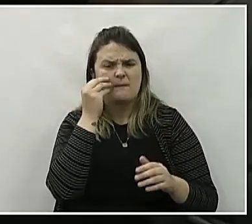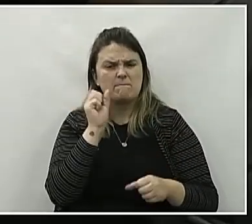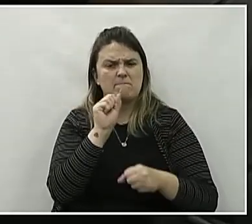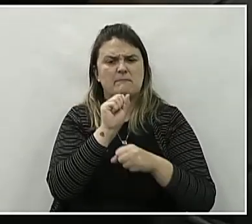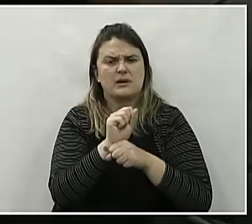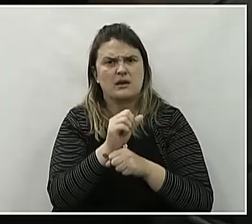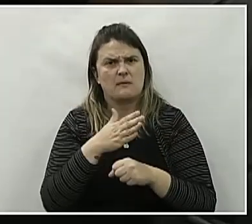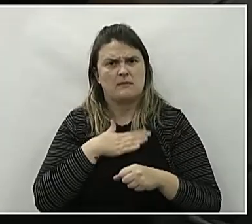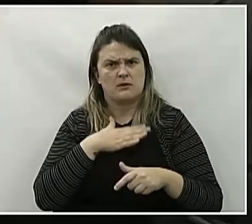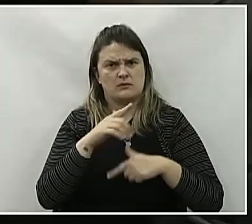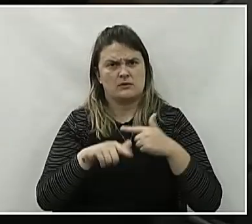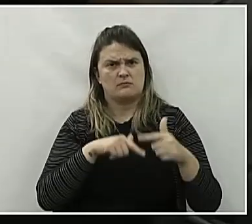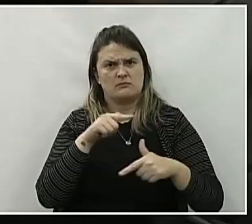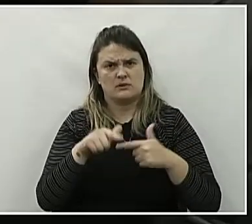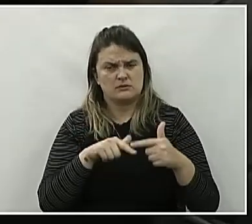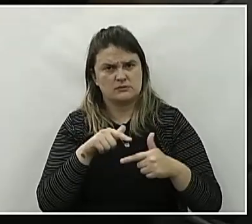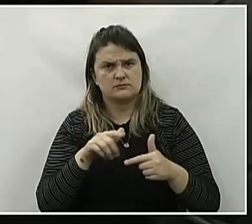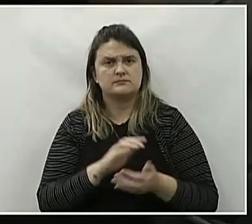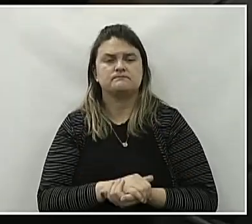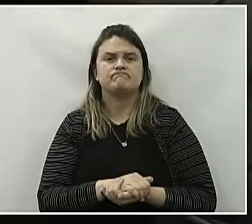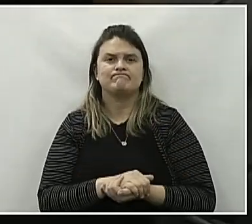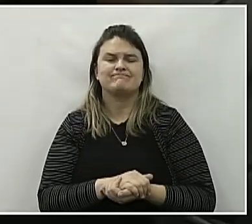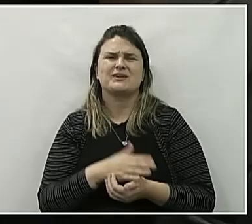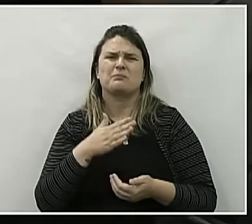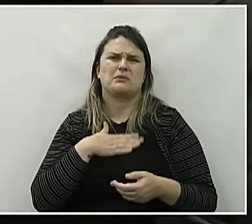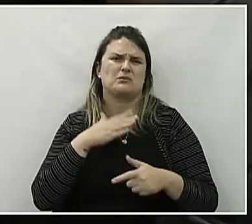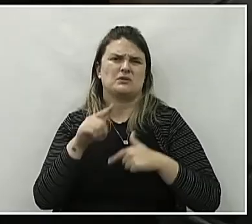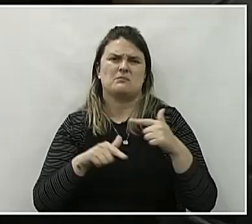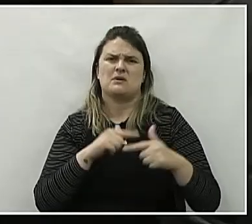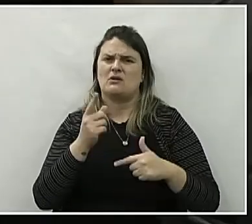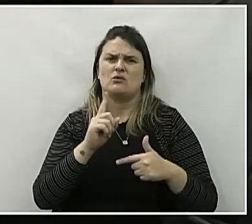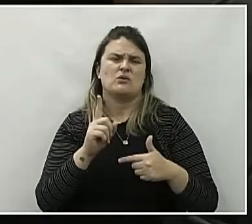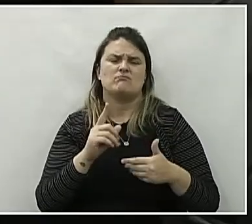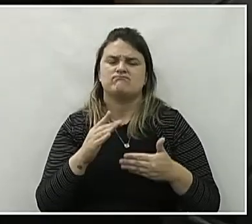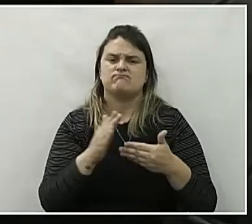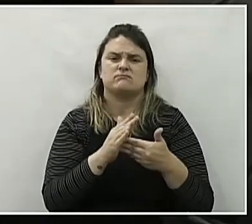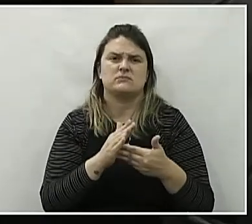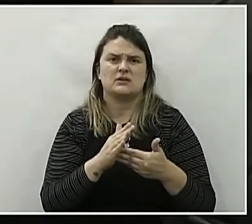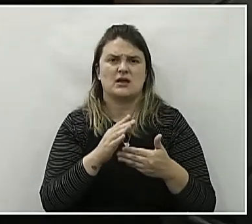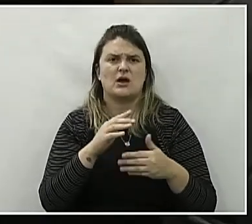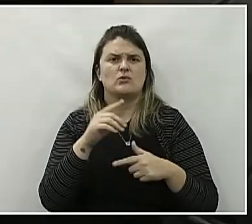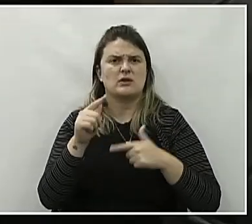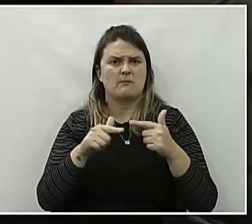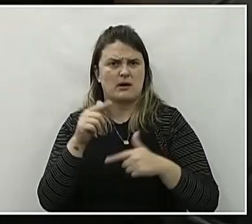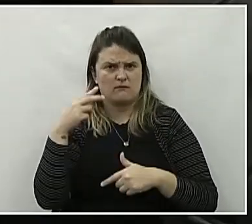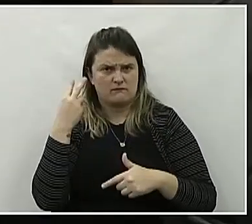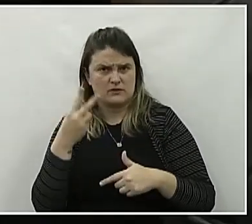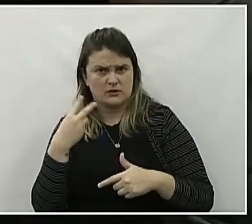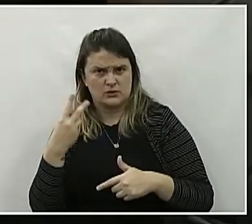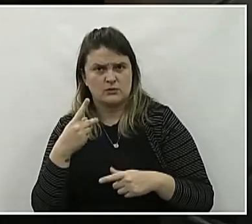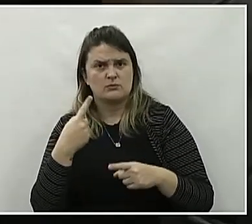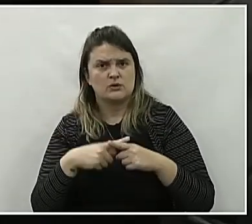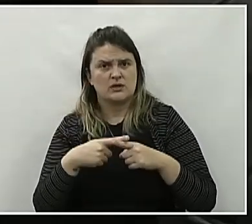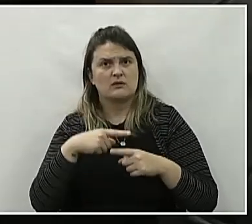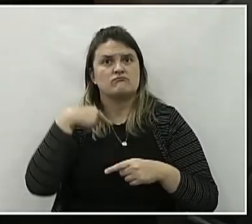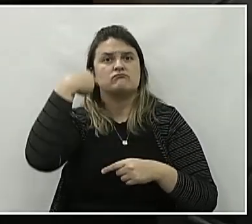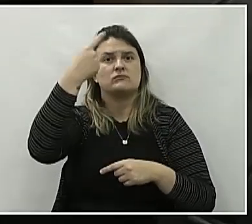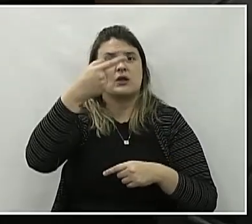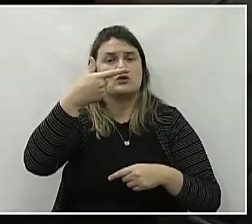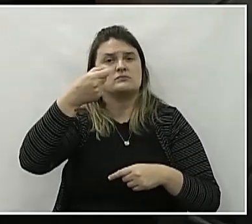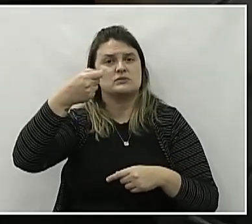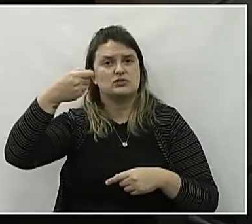o meu trabalho. Mas o meu trabalho não se limita a um mandato de vereador, porque em 2009